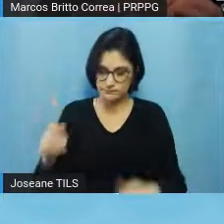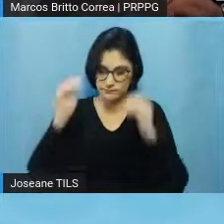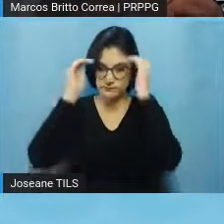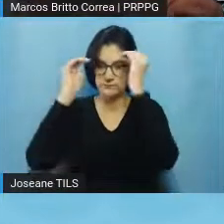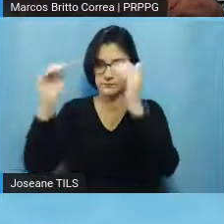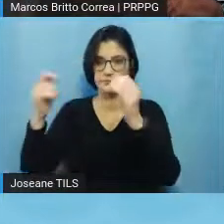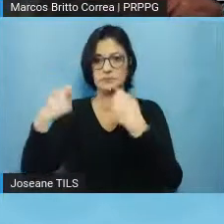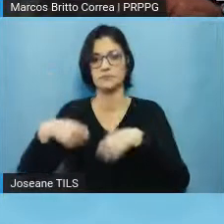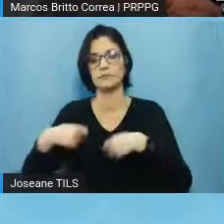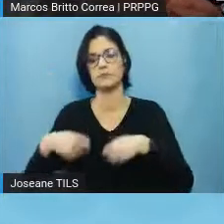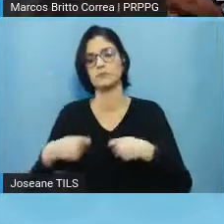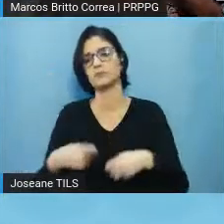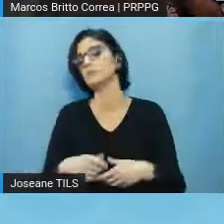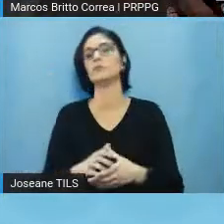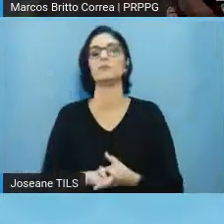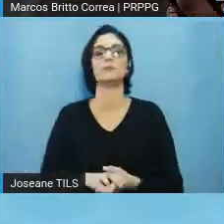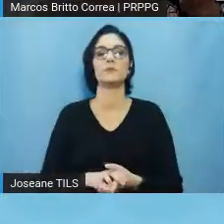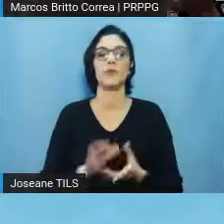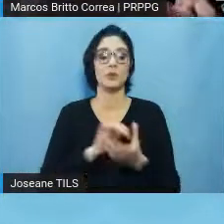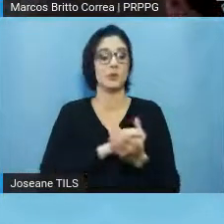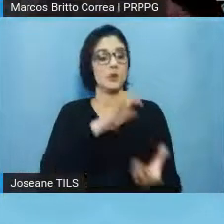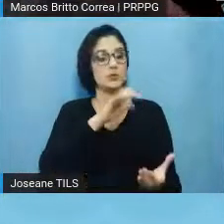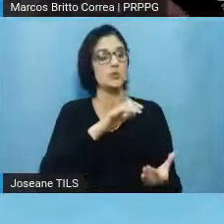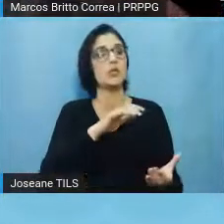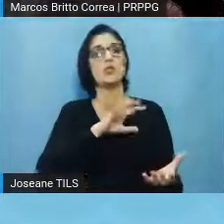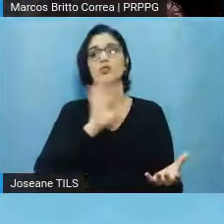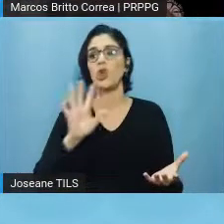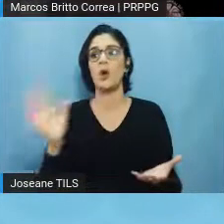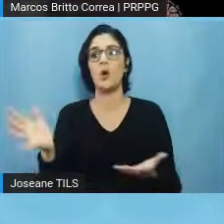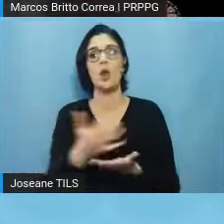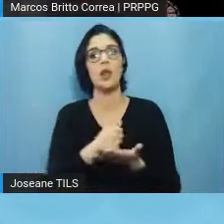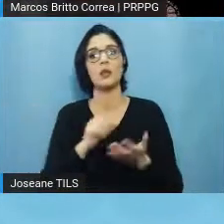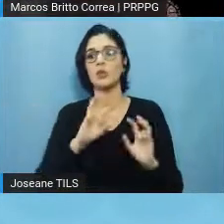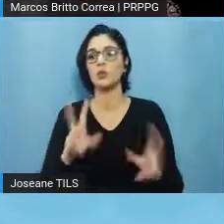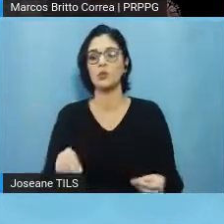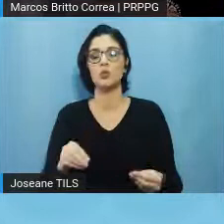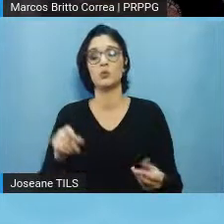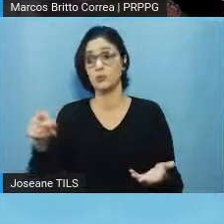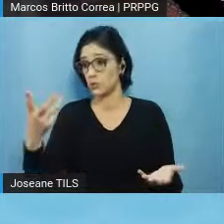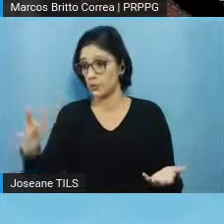daquele indivíduo do banco de dados, por exemplo, mesmo depois de ter coletado, né.